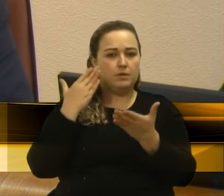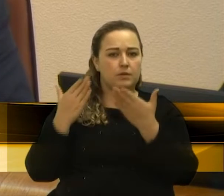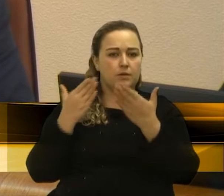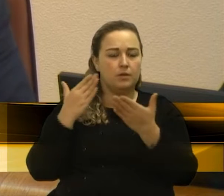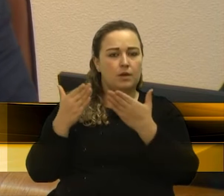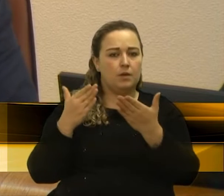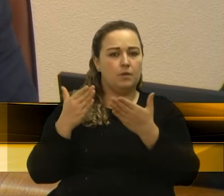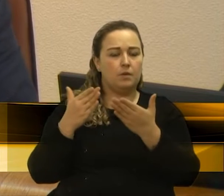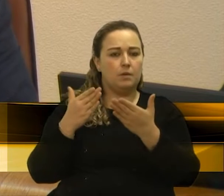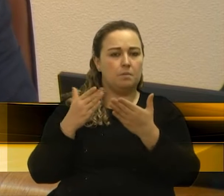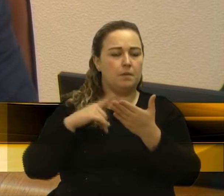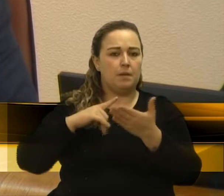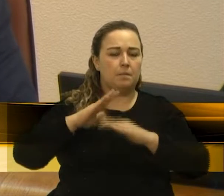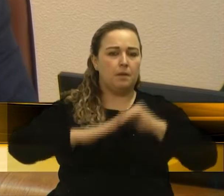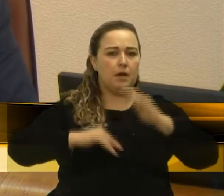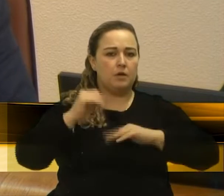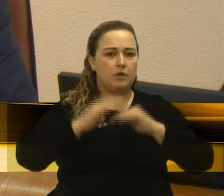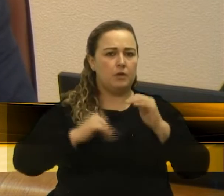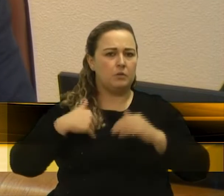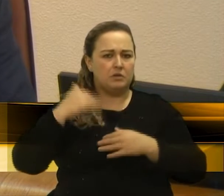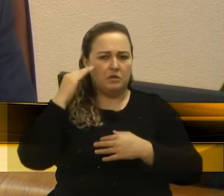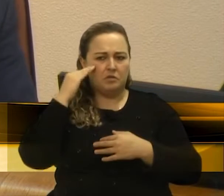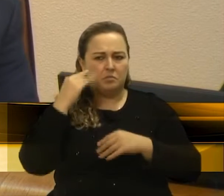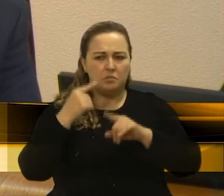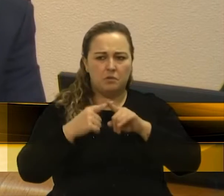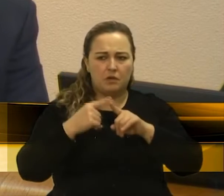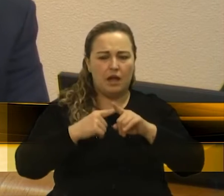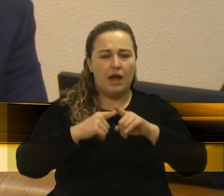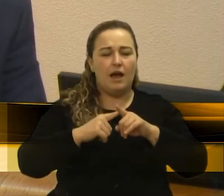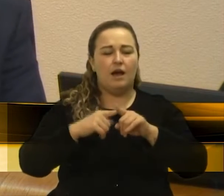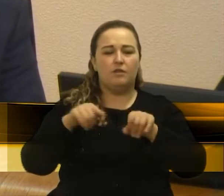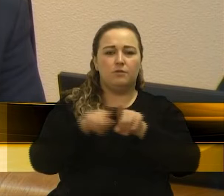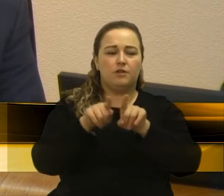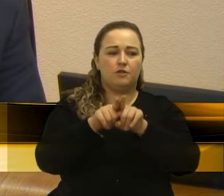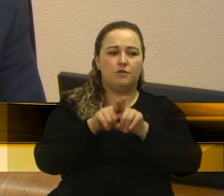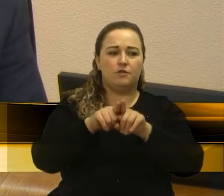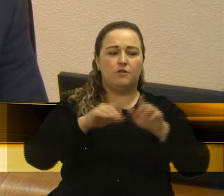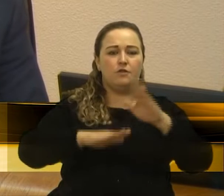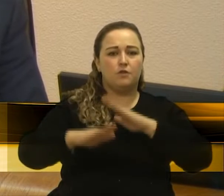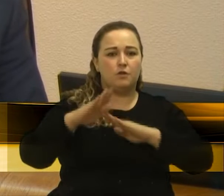vai ser o papel do lutador de jiu-jitsu na questão de situações inconvenientes.